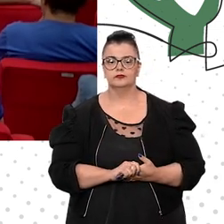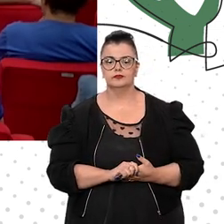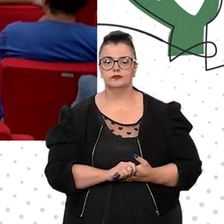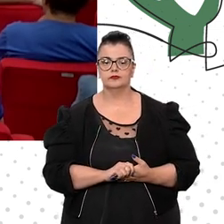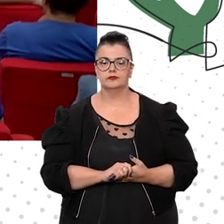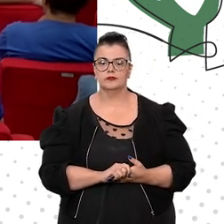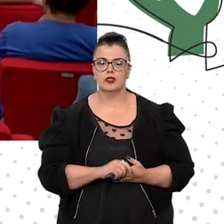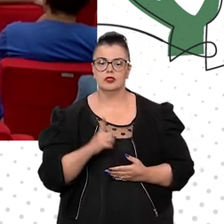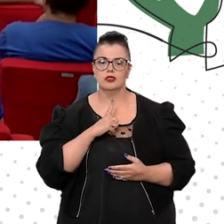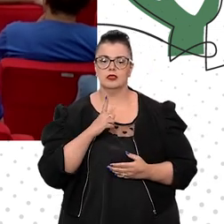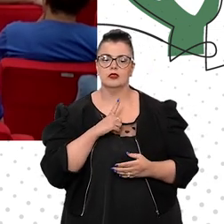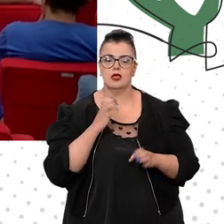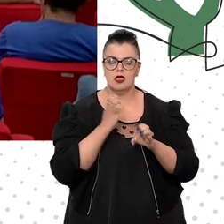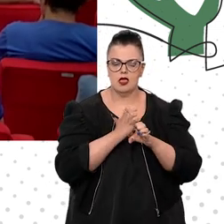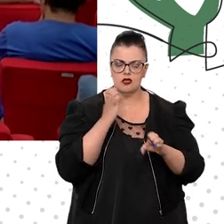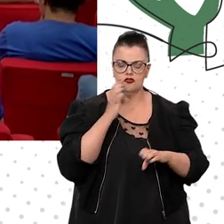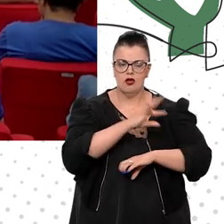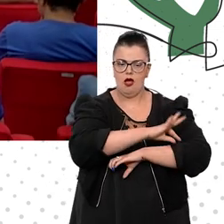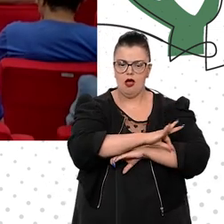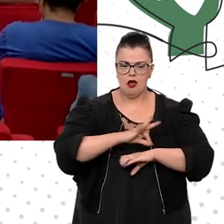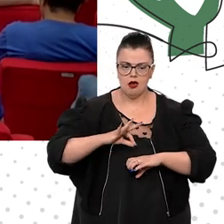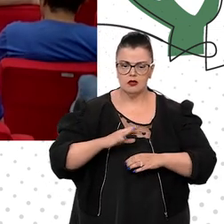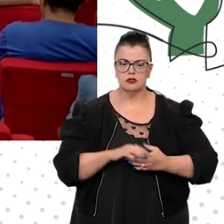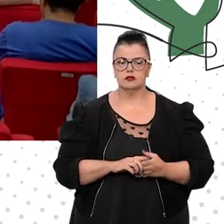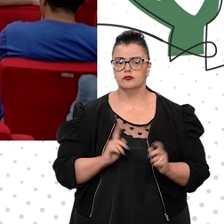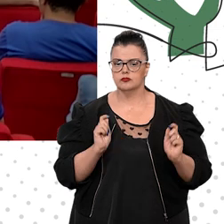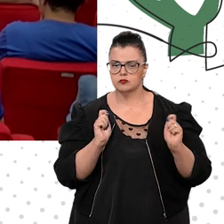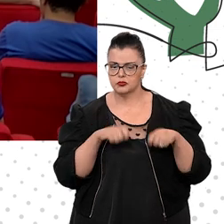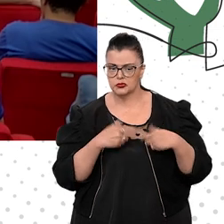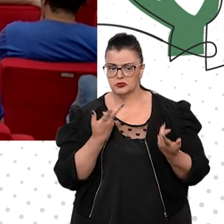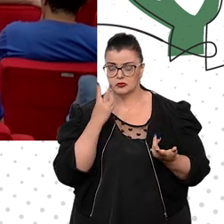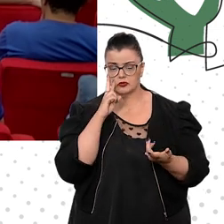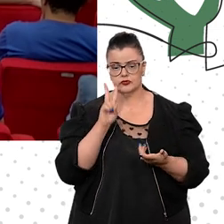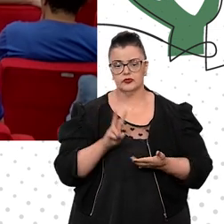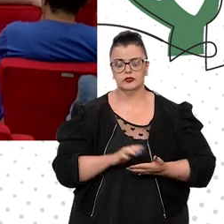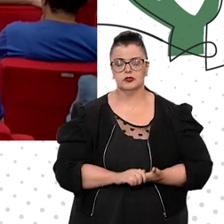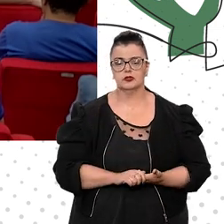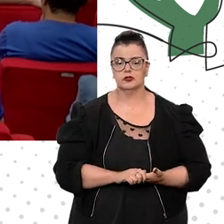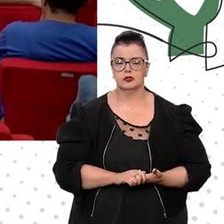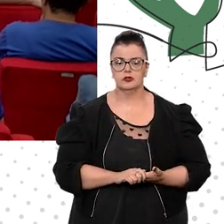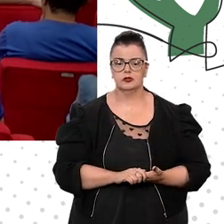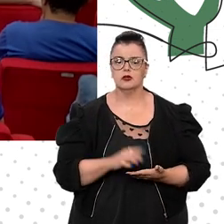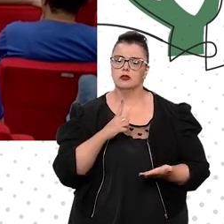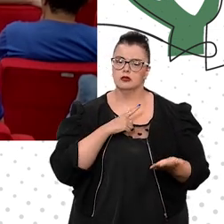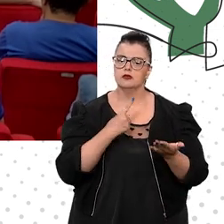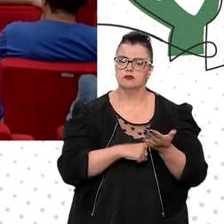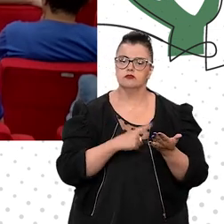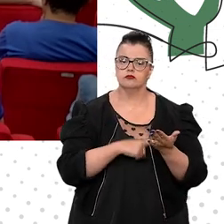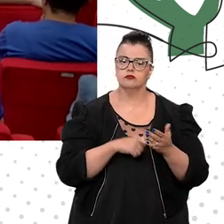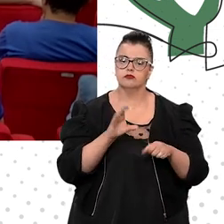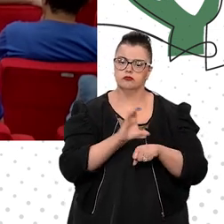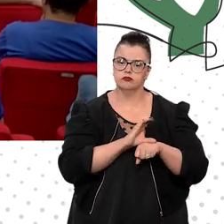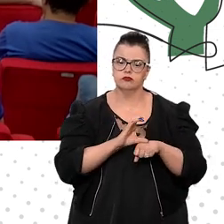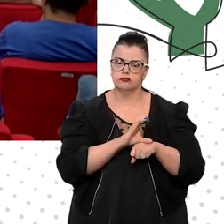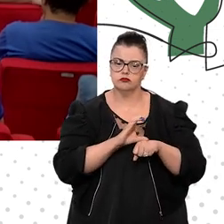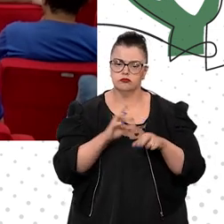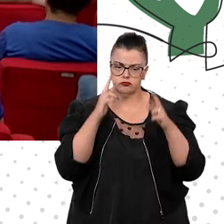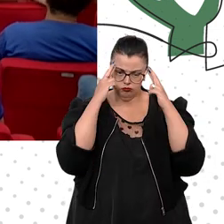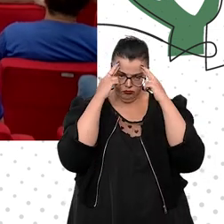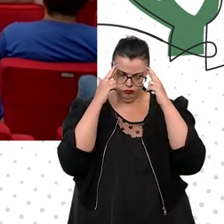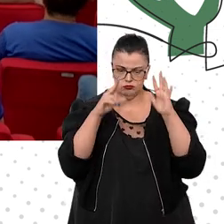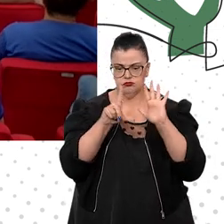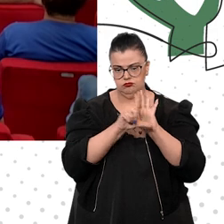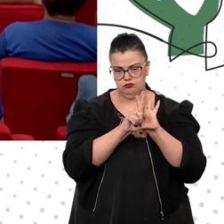de engenharia e de arquitetura é possível nós cumprirmos a Constituição e as leis.